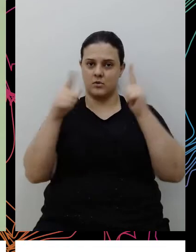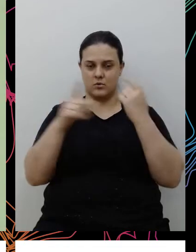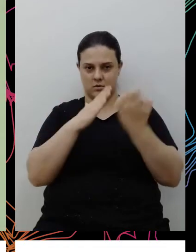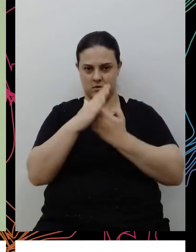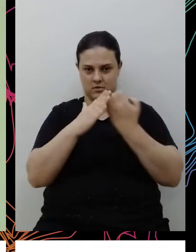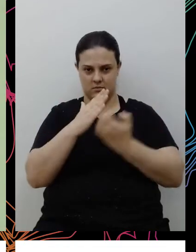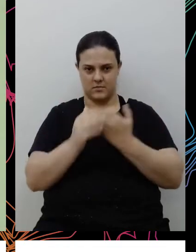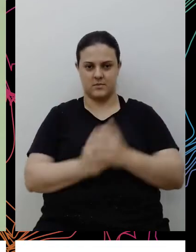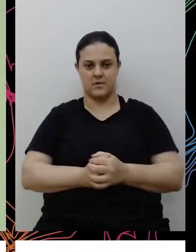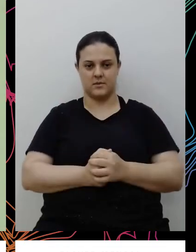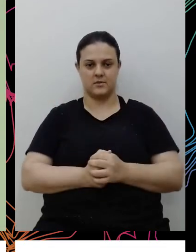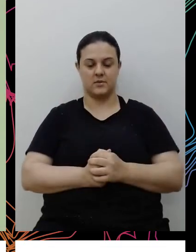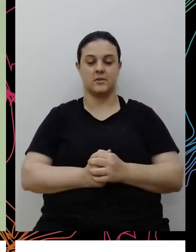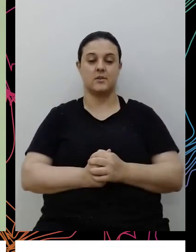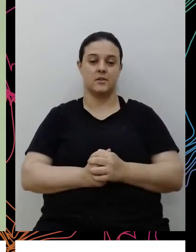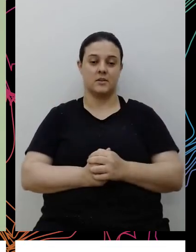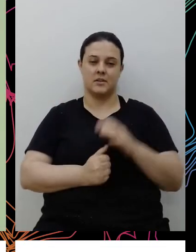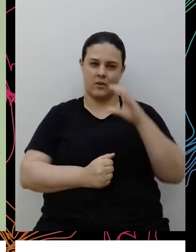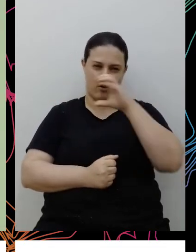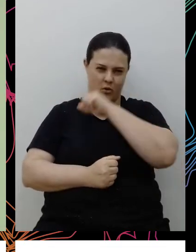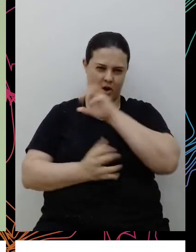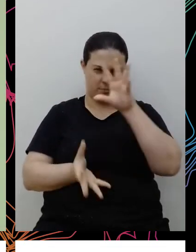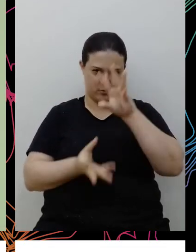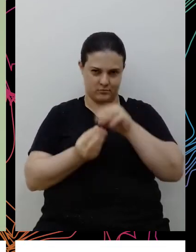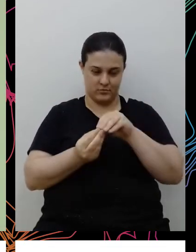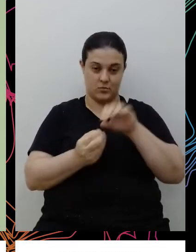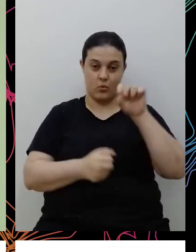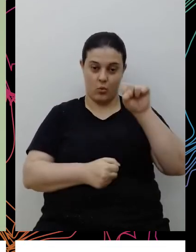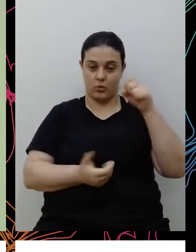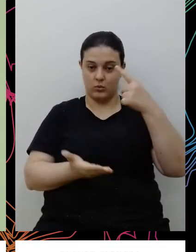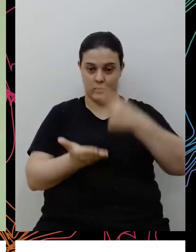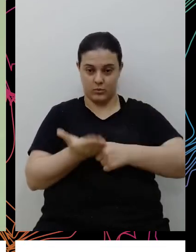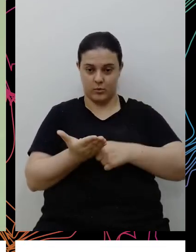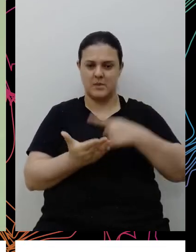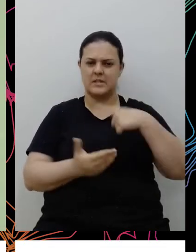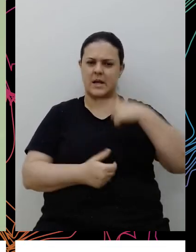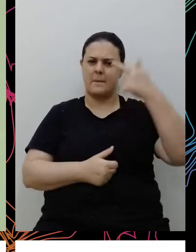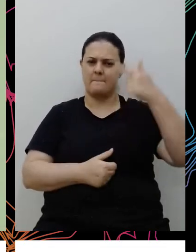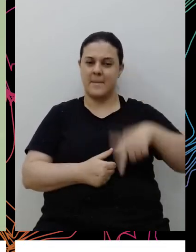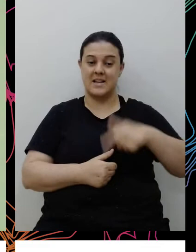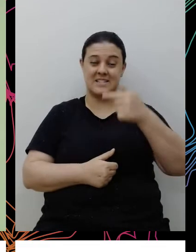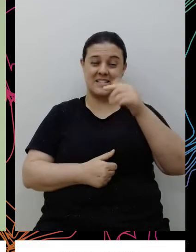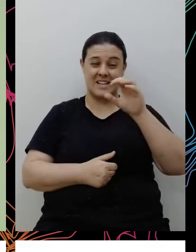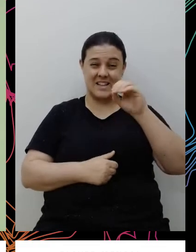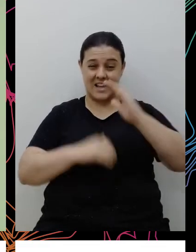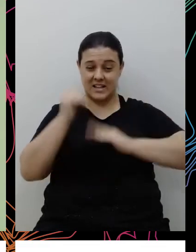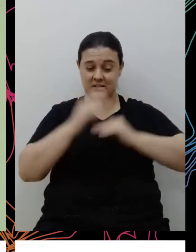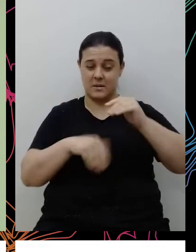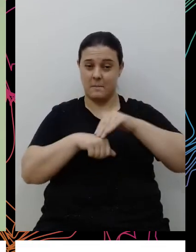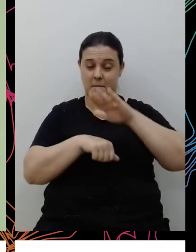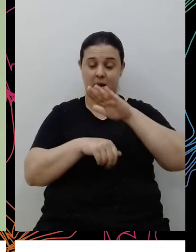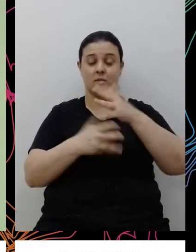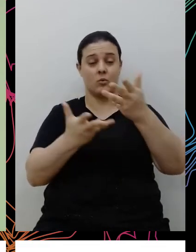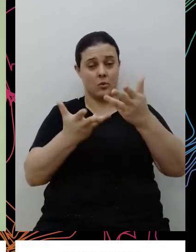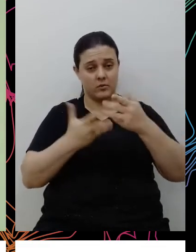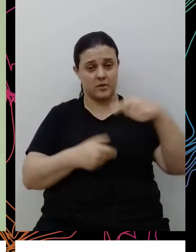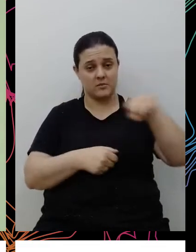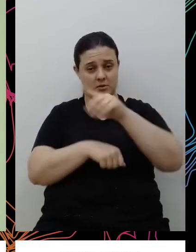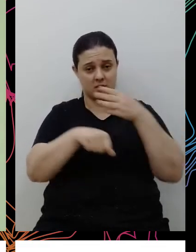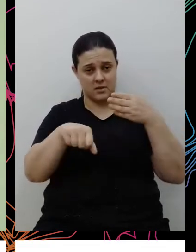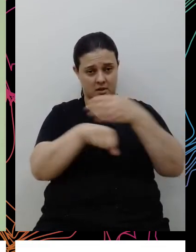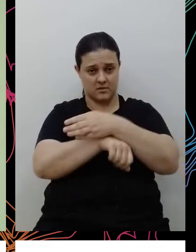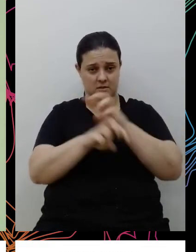são, eu passei aqui brevemente, oito compromissos, mas tem mais de setenta ações e aí fica o convite para as pessoas poderem